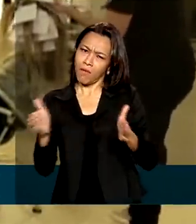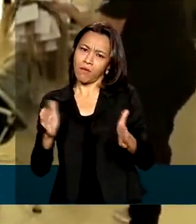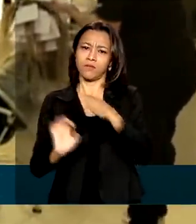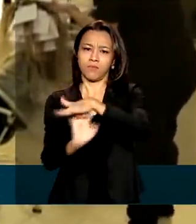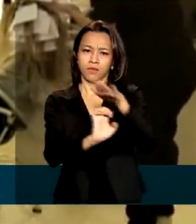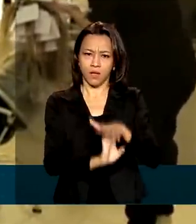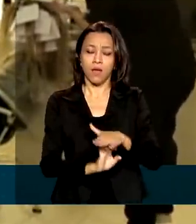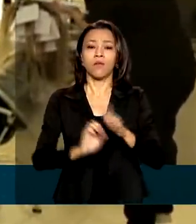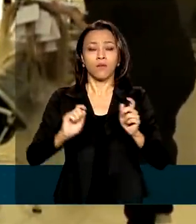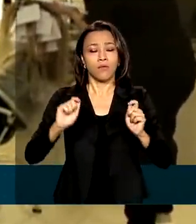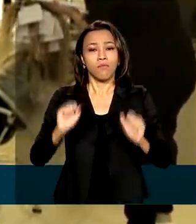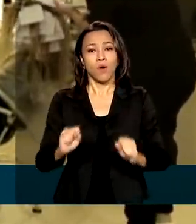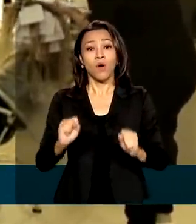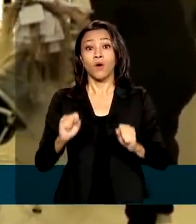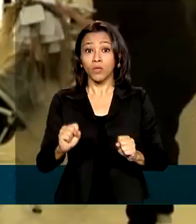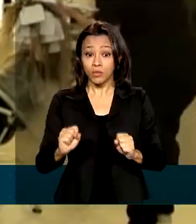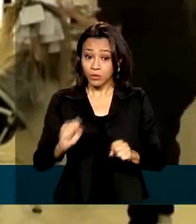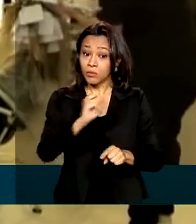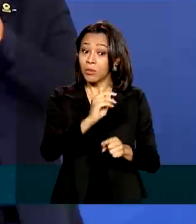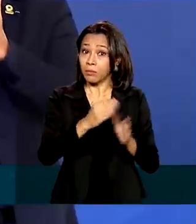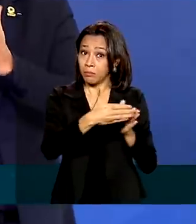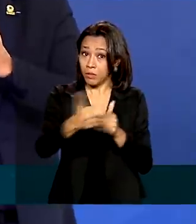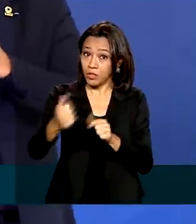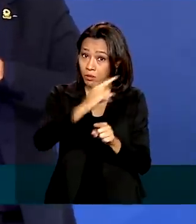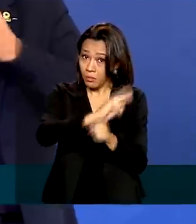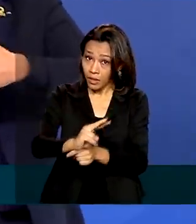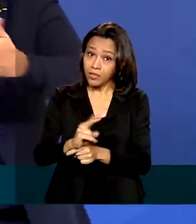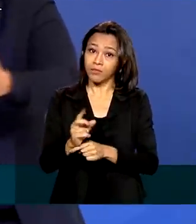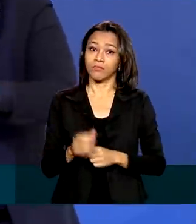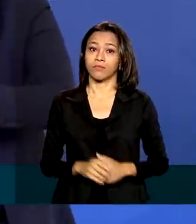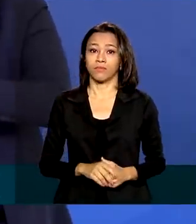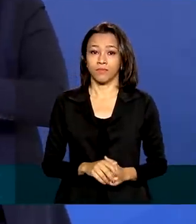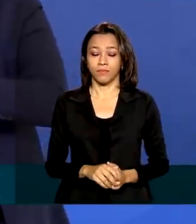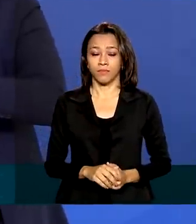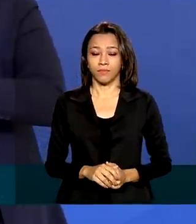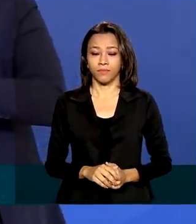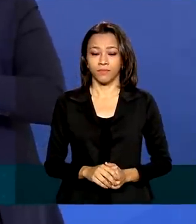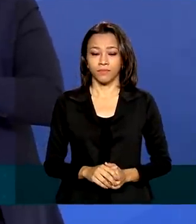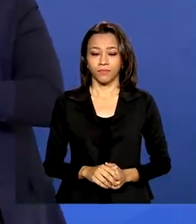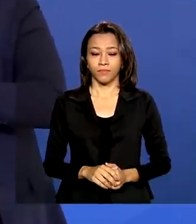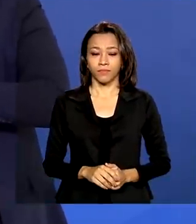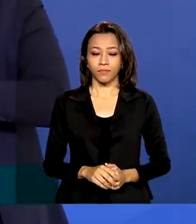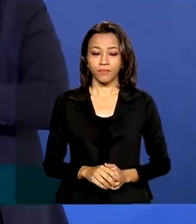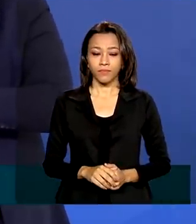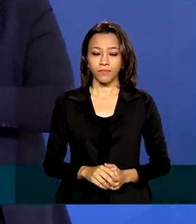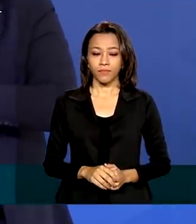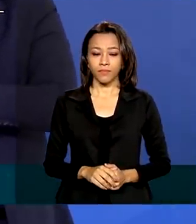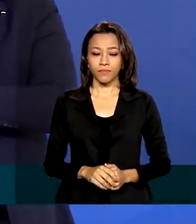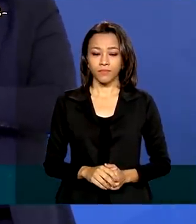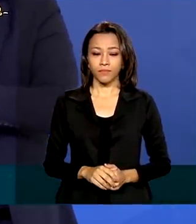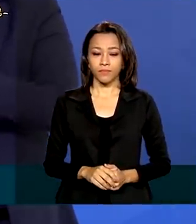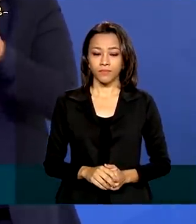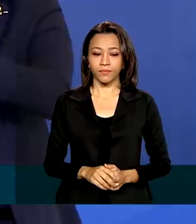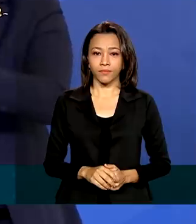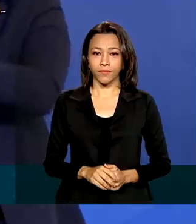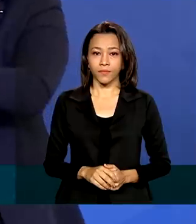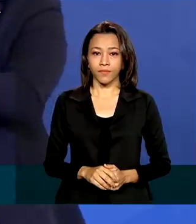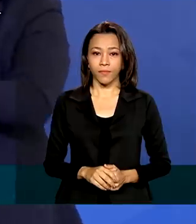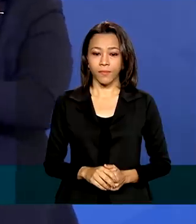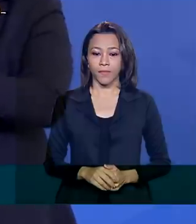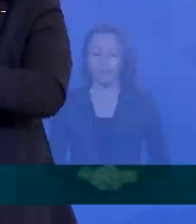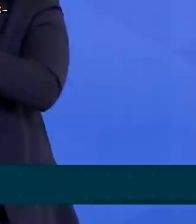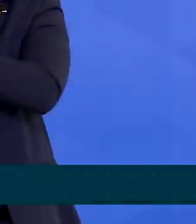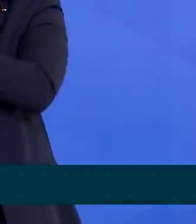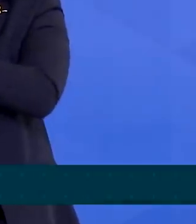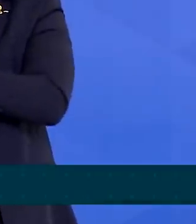empréstimos por meio de maquininhas de cartão. Nesses próximos 3, 4 meses, então, vai ter muito crédito para empurrar a economia. O Brasil é o país